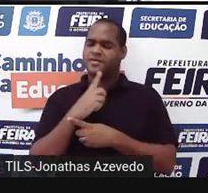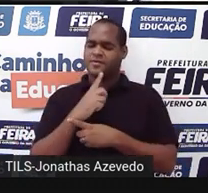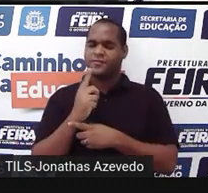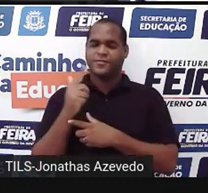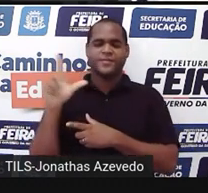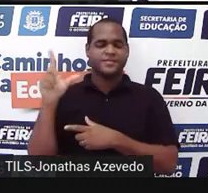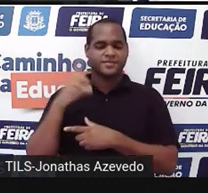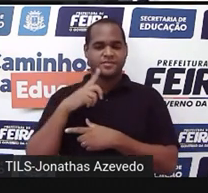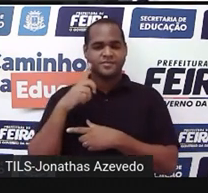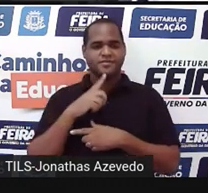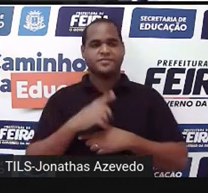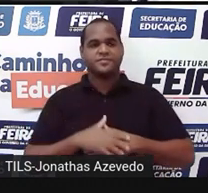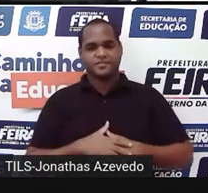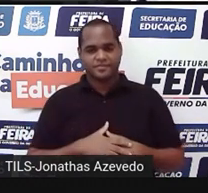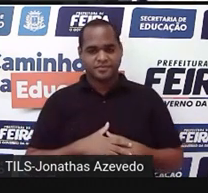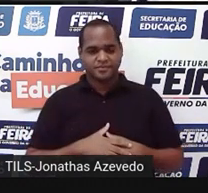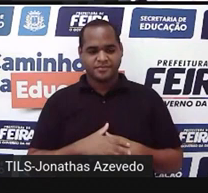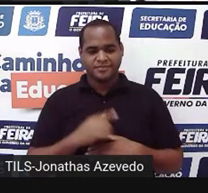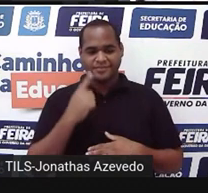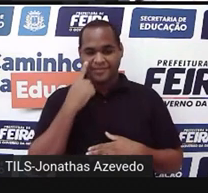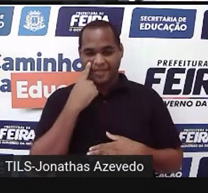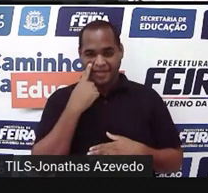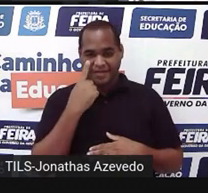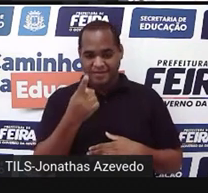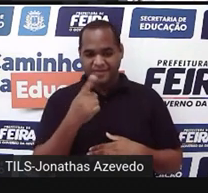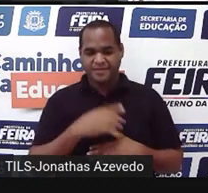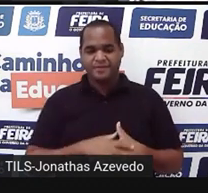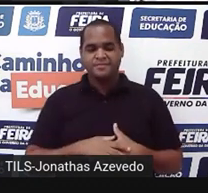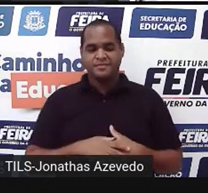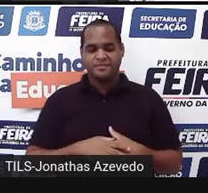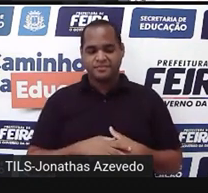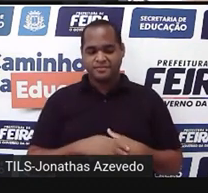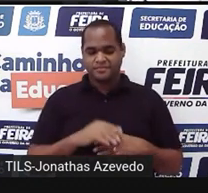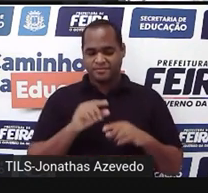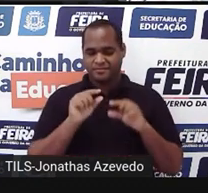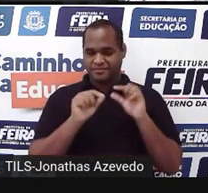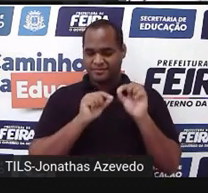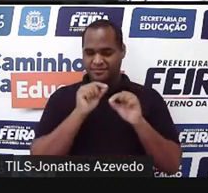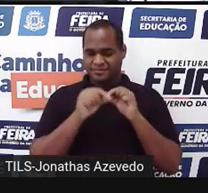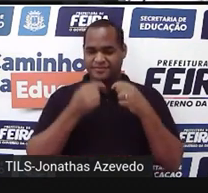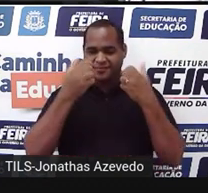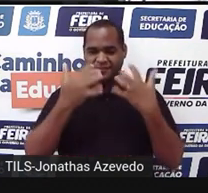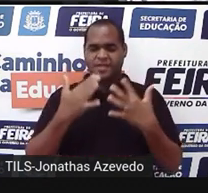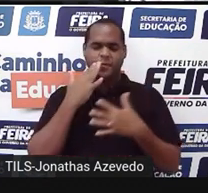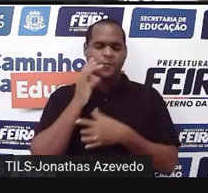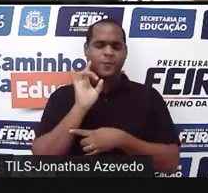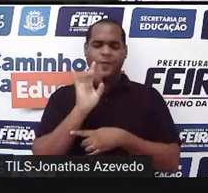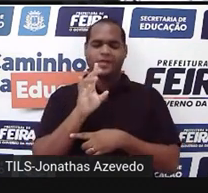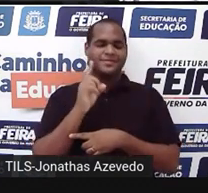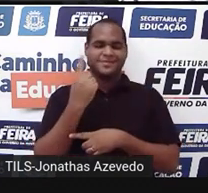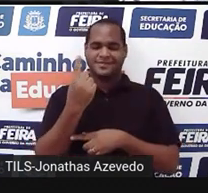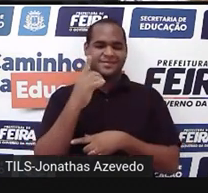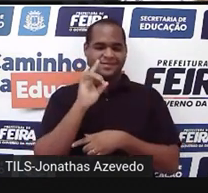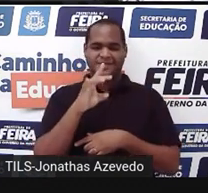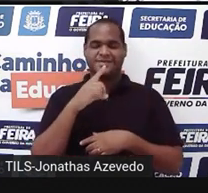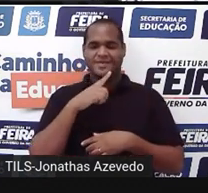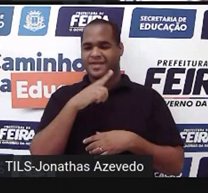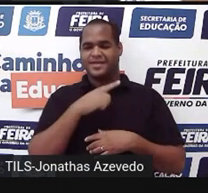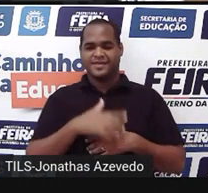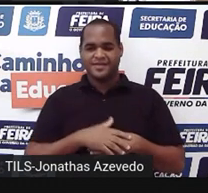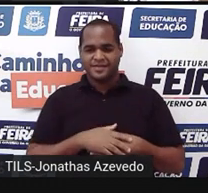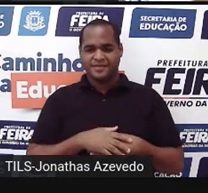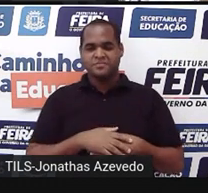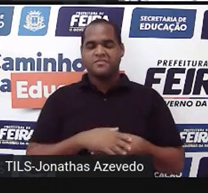forma. Olha essa daqui. Essa daqui a gente faz uma camada só. Só tem uma. E nessa